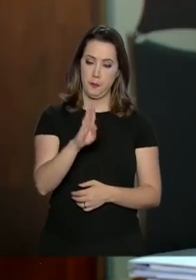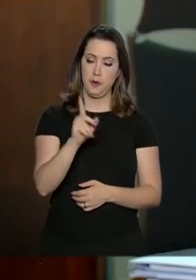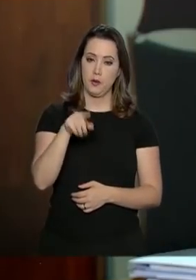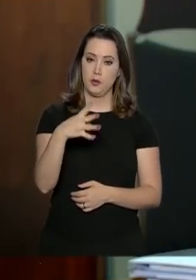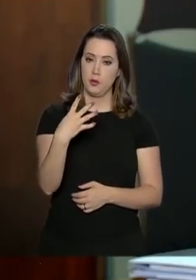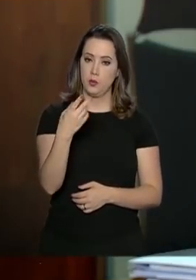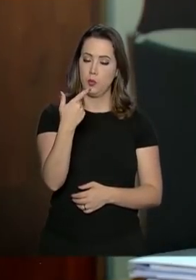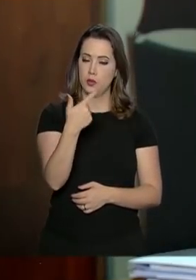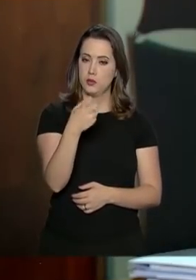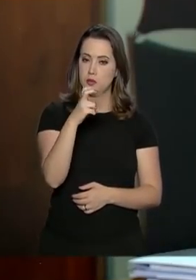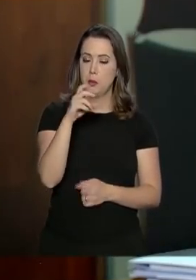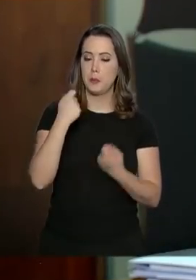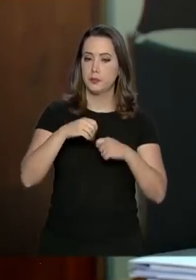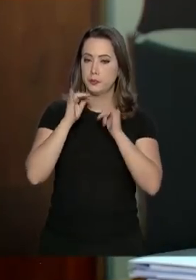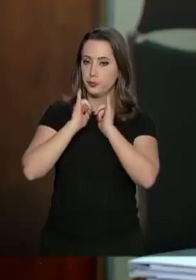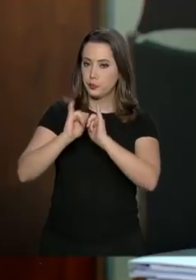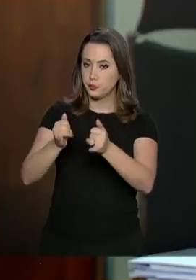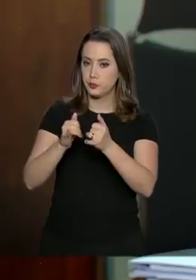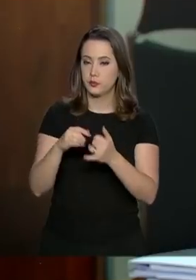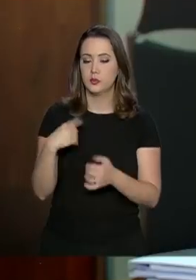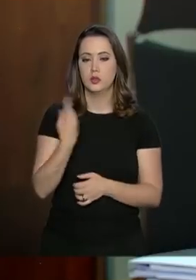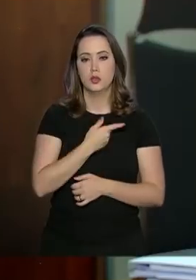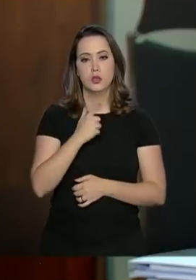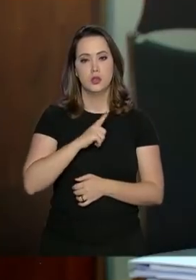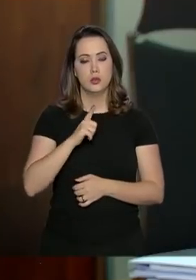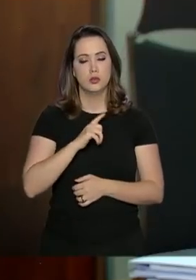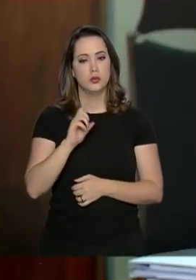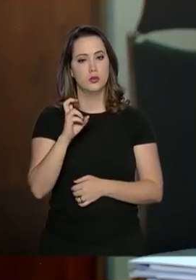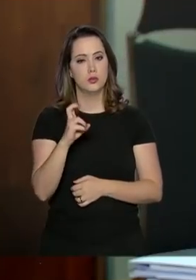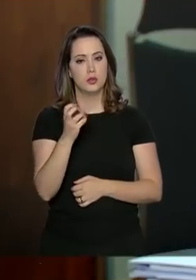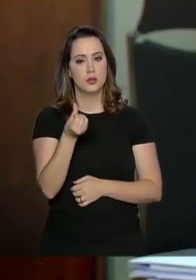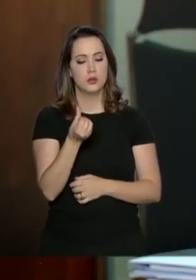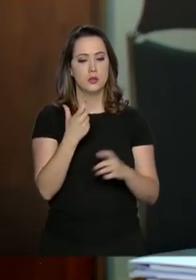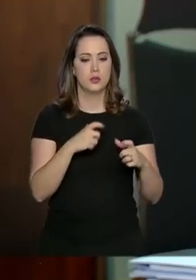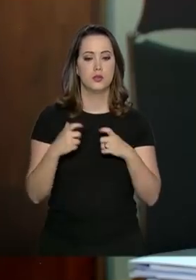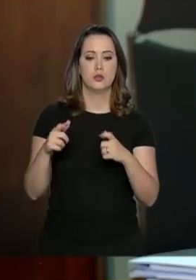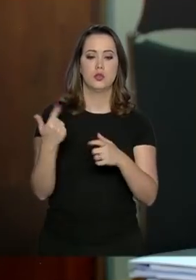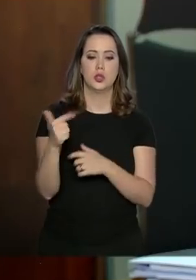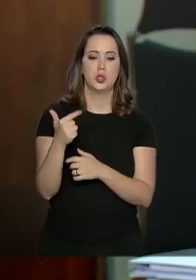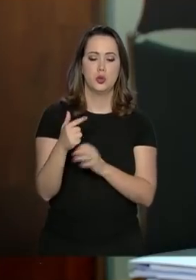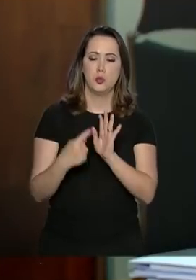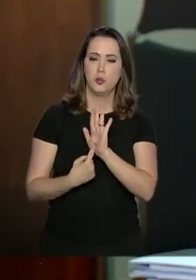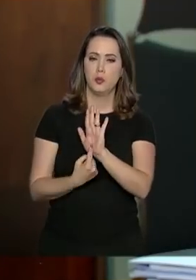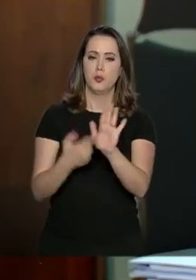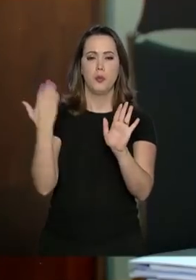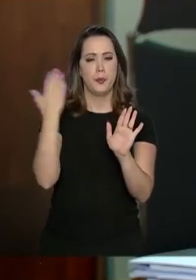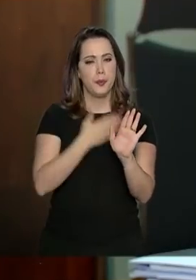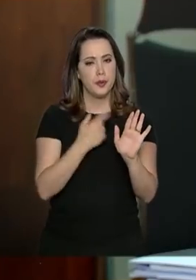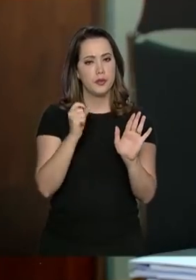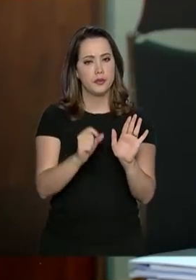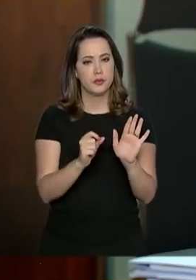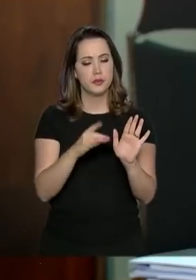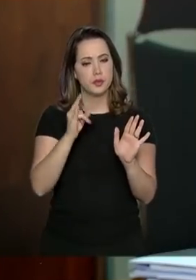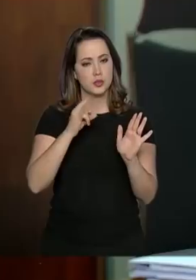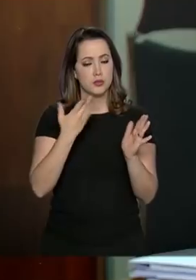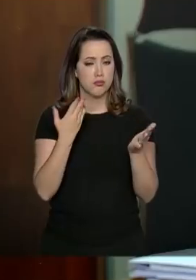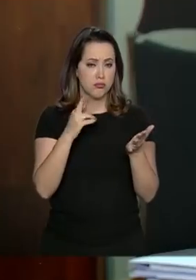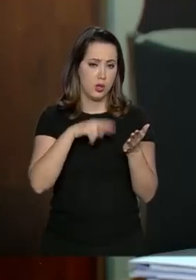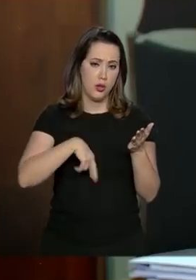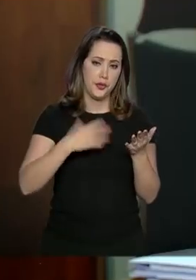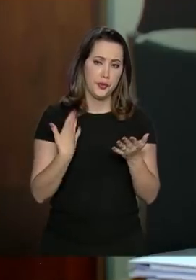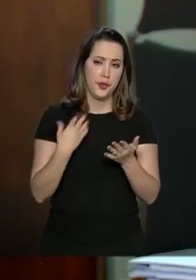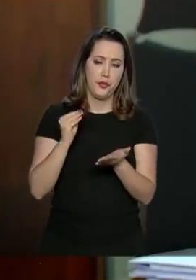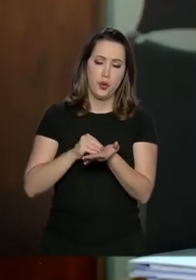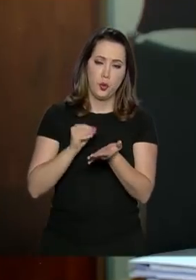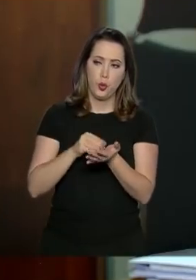obrigadas a prestar contas com isso. Nós tivemos aí 56 barragens que não atestaram ou não enviaram relatório. A partir do momento que eles não